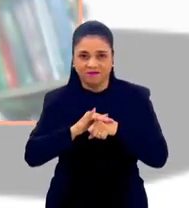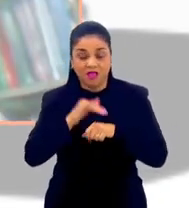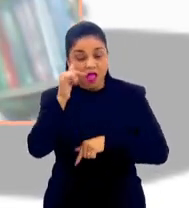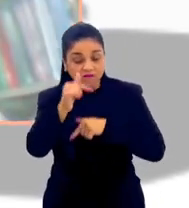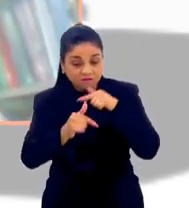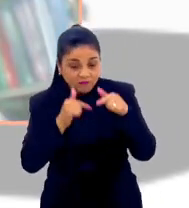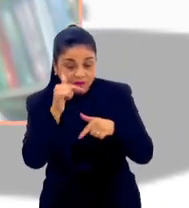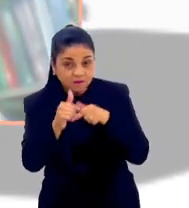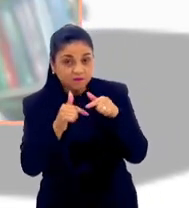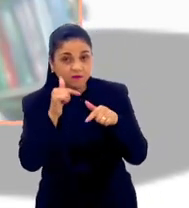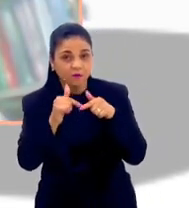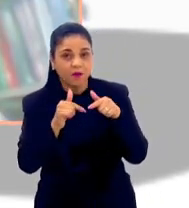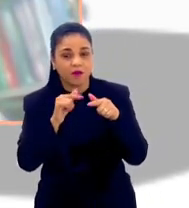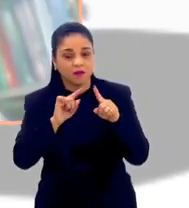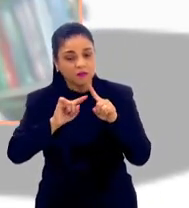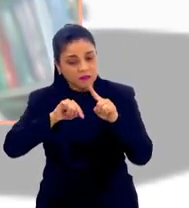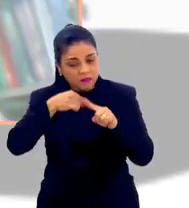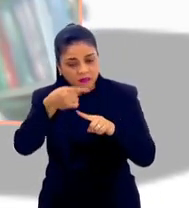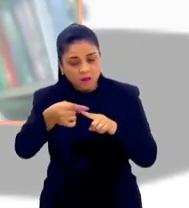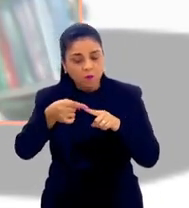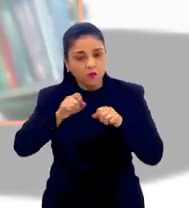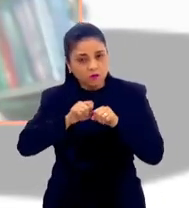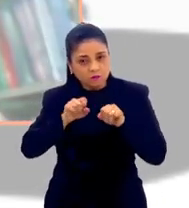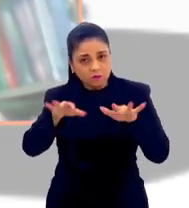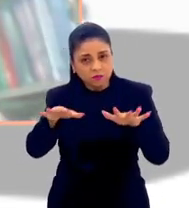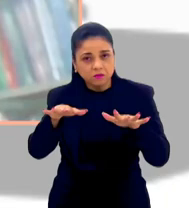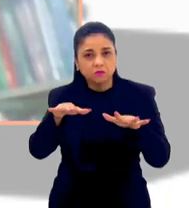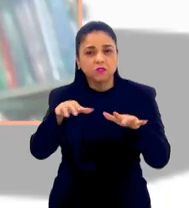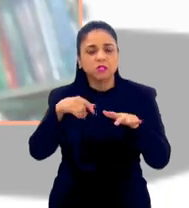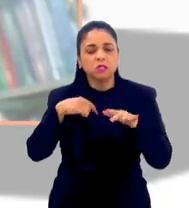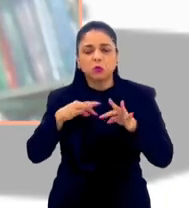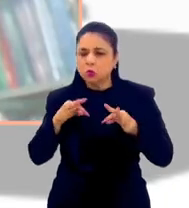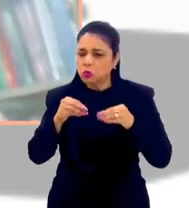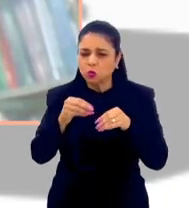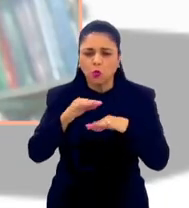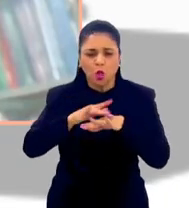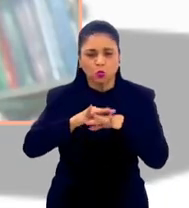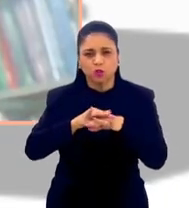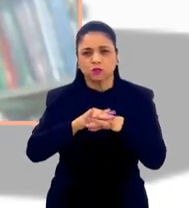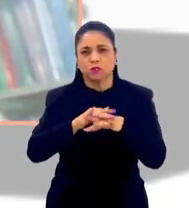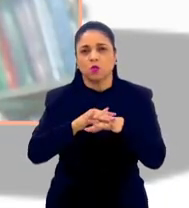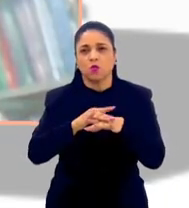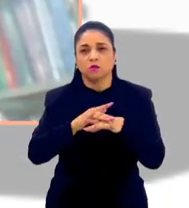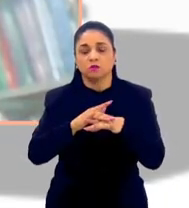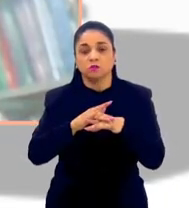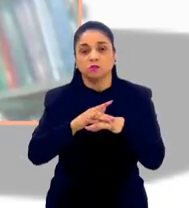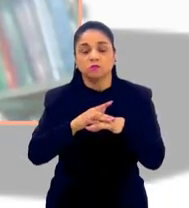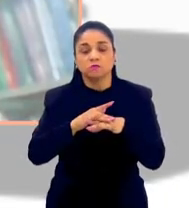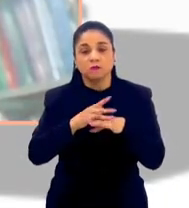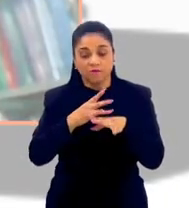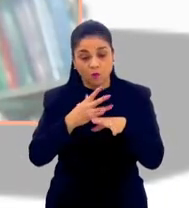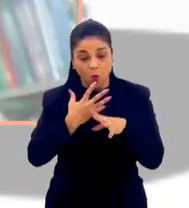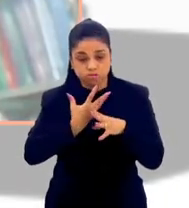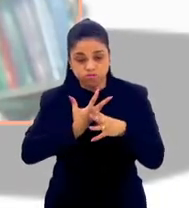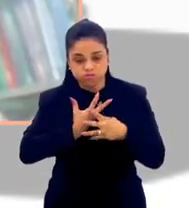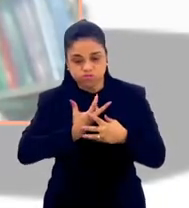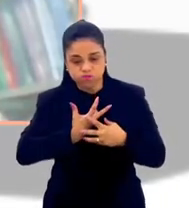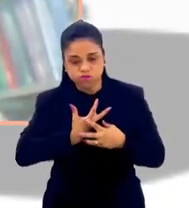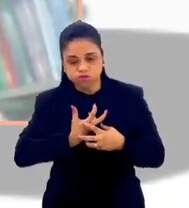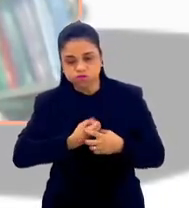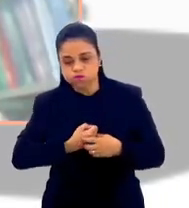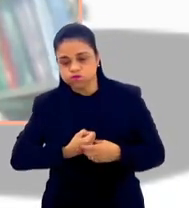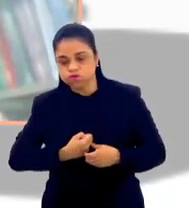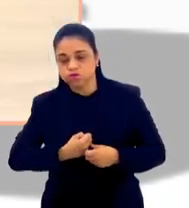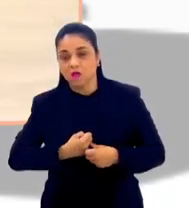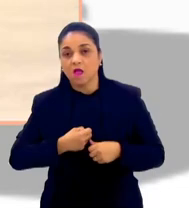falou, a gente está vivendo, principalmente depois da pandemia, nós adoecemos demais, é o burnout, é a gente se consumir, se queimar, né, arder